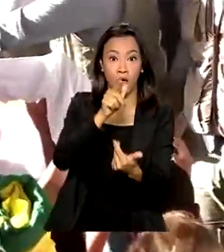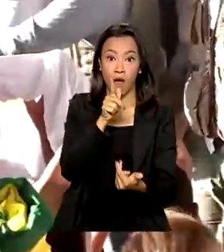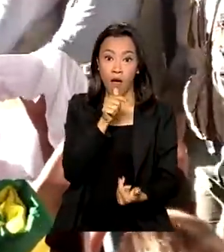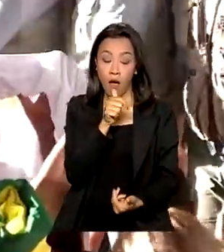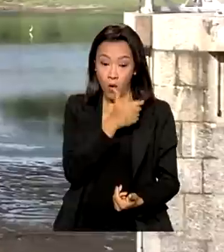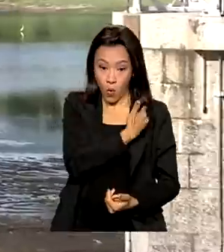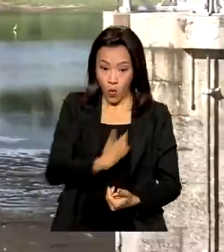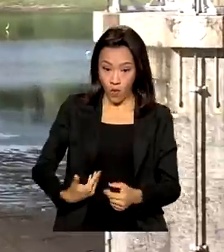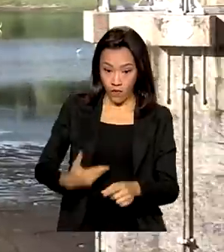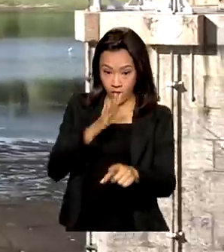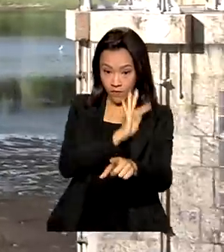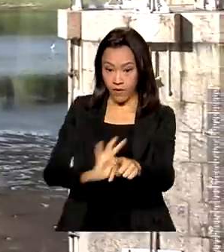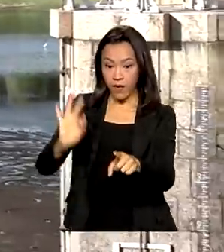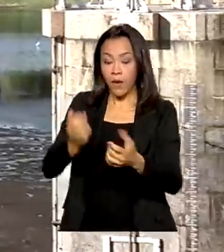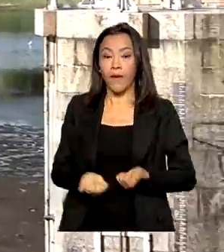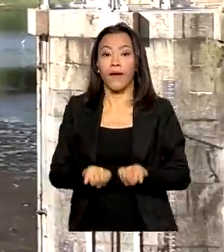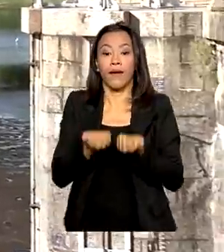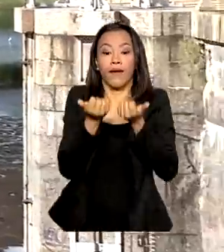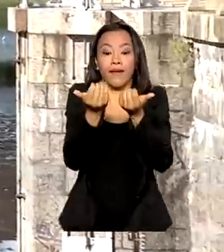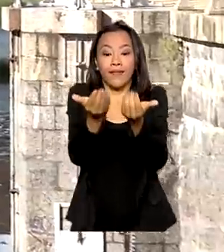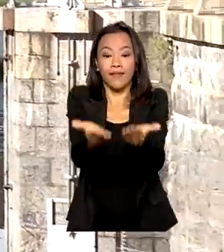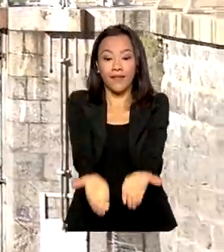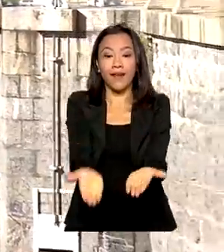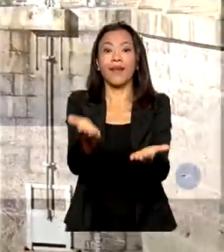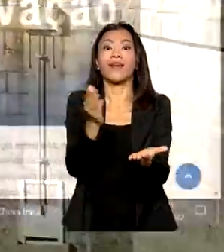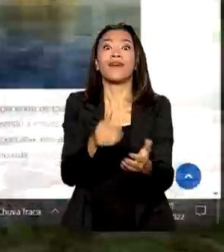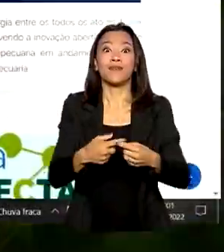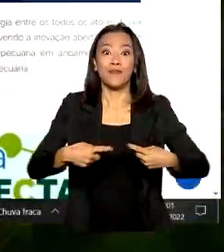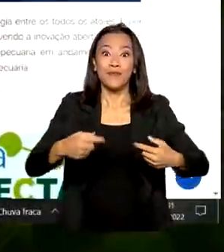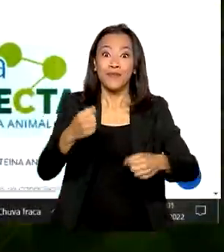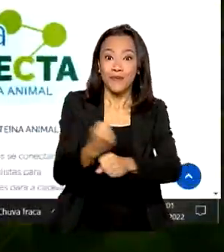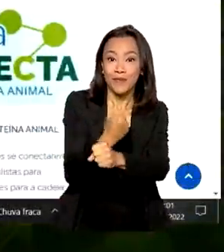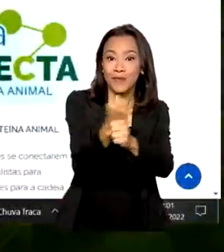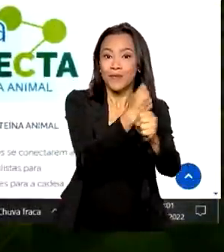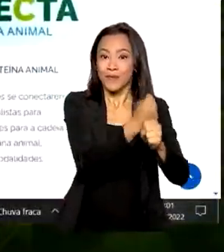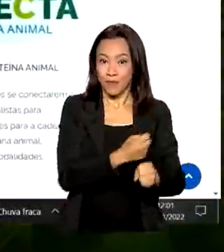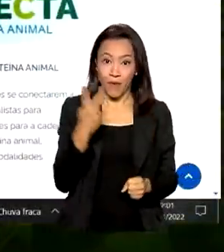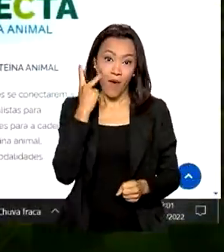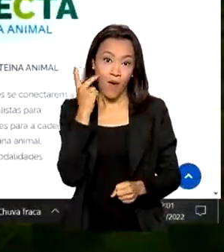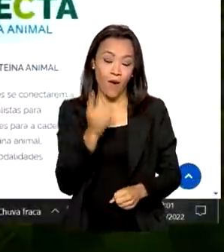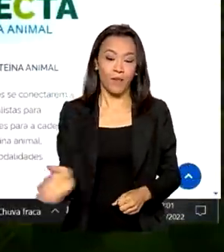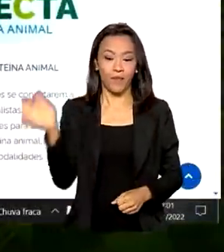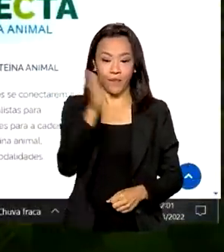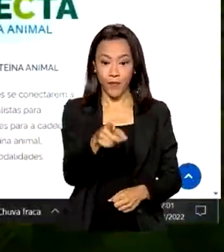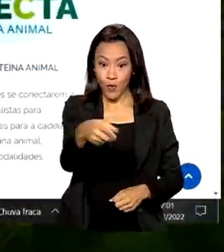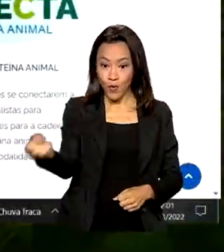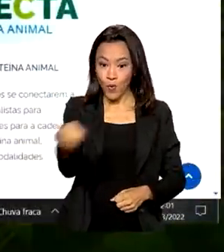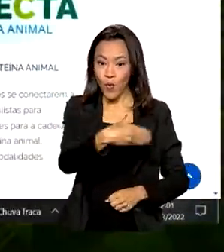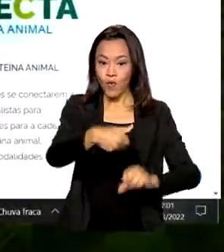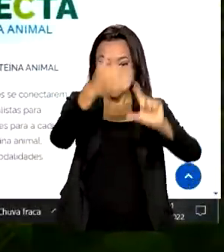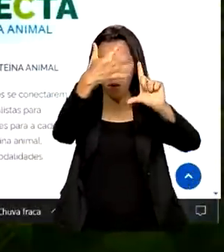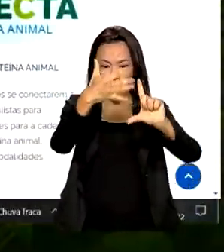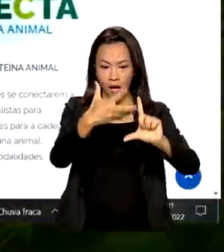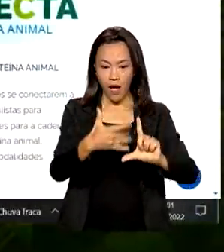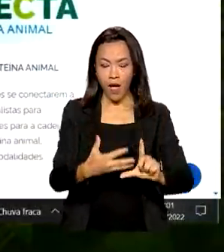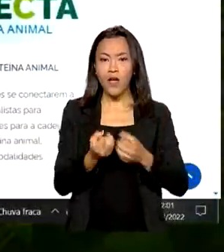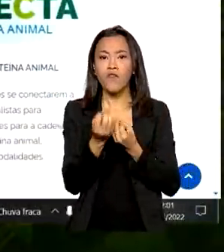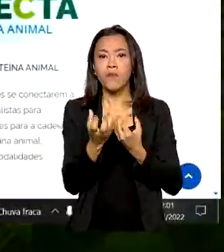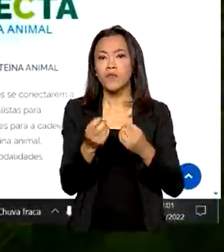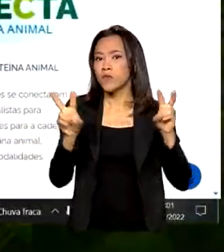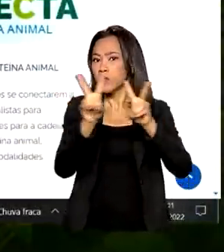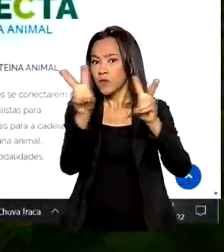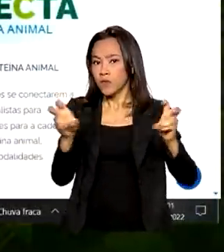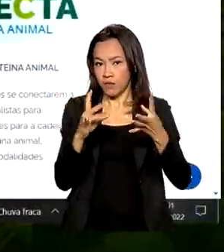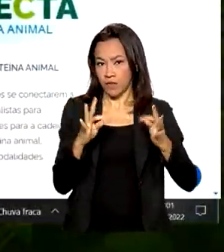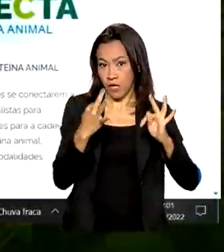entrega obras de abastecimento para o Ceará. Lançado o novo portal que reúne informações sobre tecnologia,